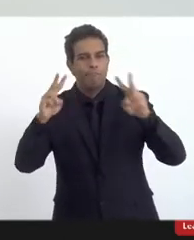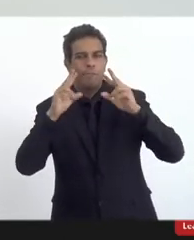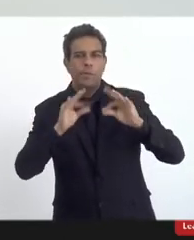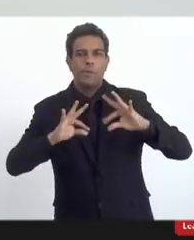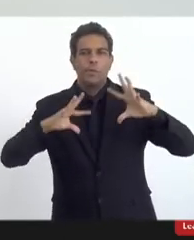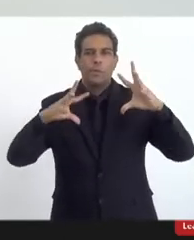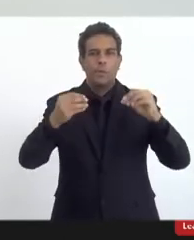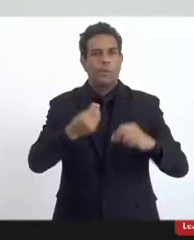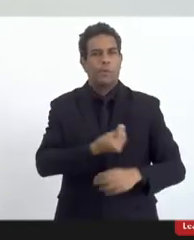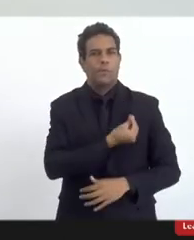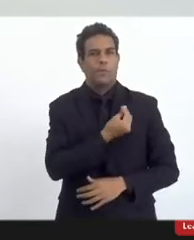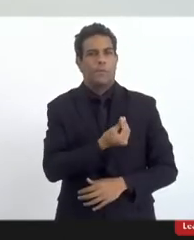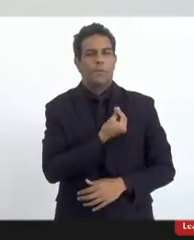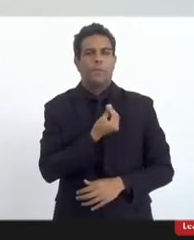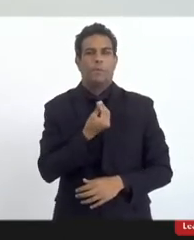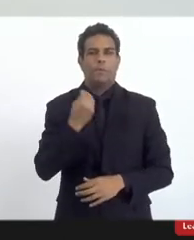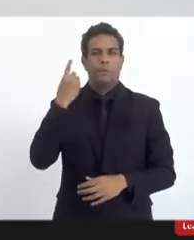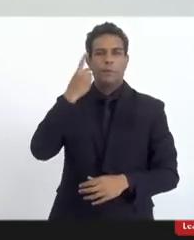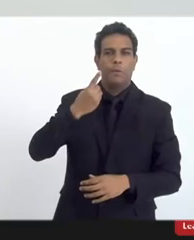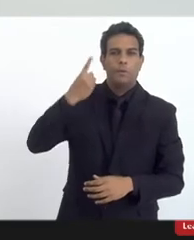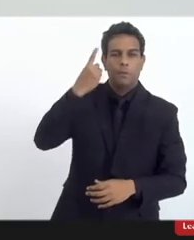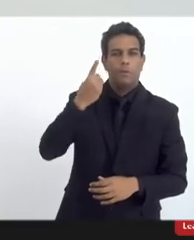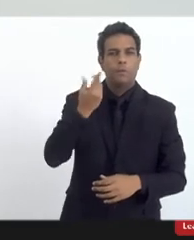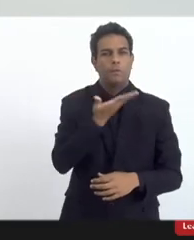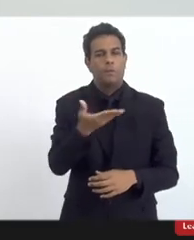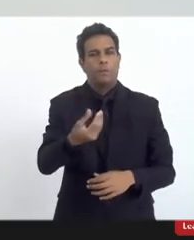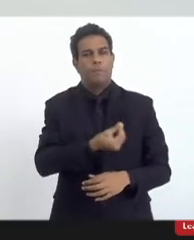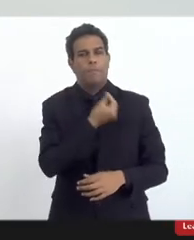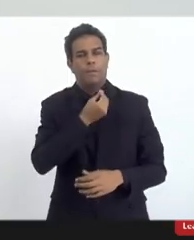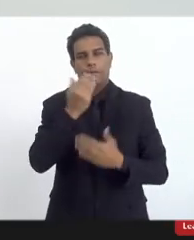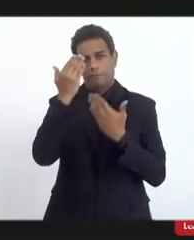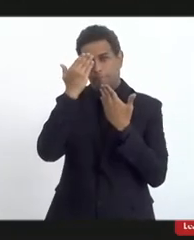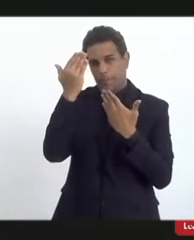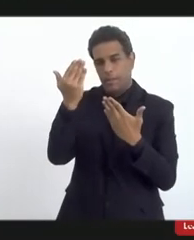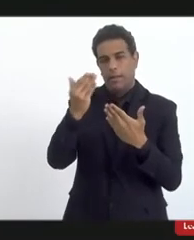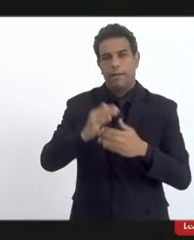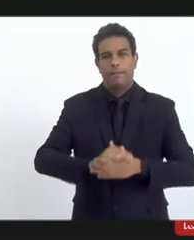todos presentes, deputadas, deputados e participantes. Obrigada.